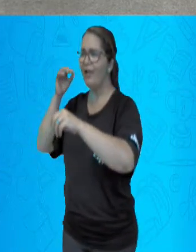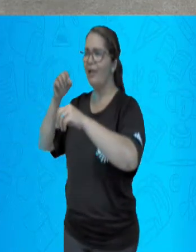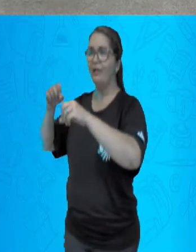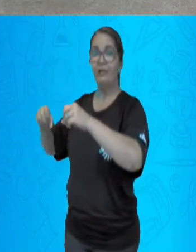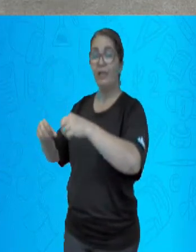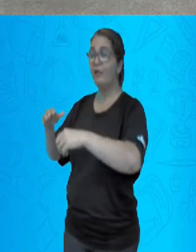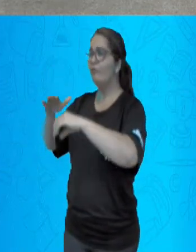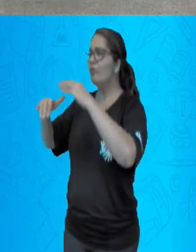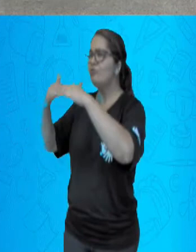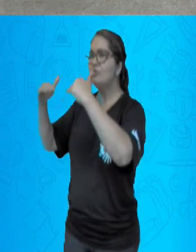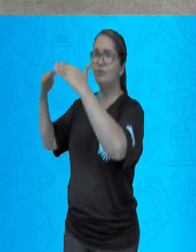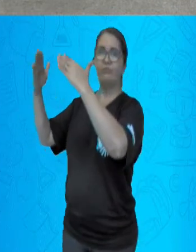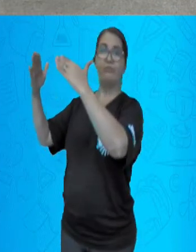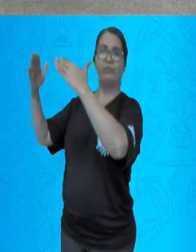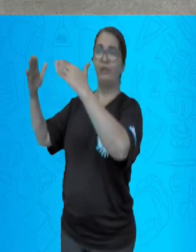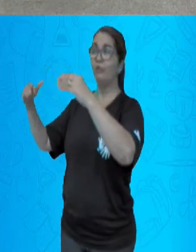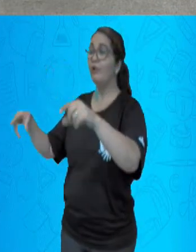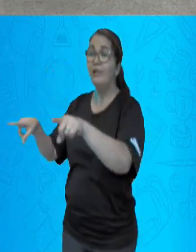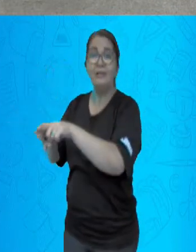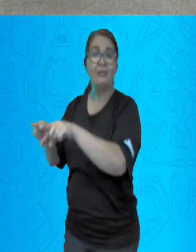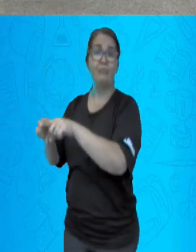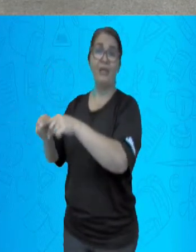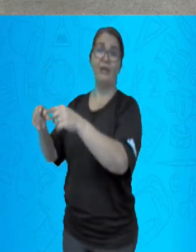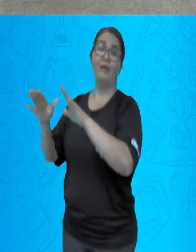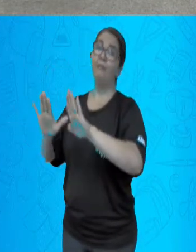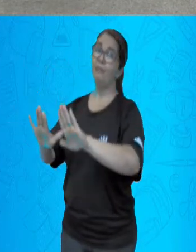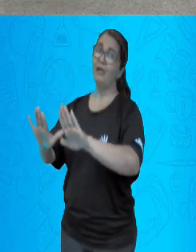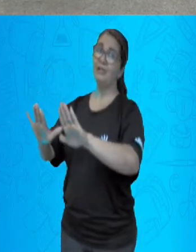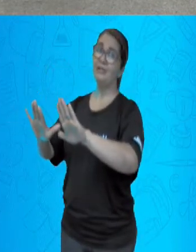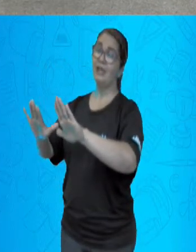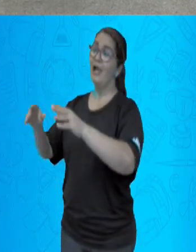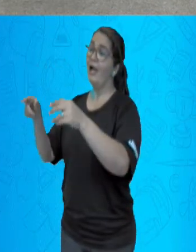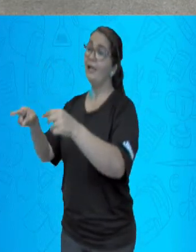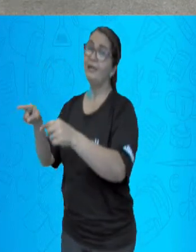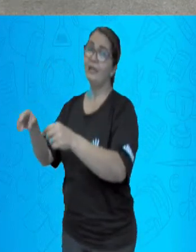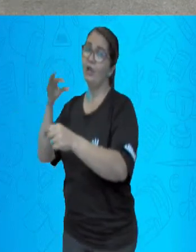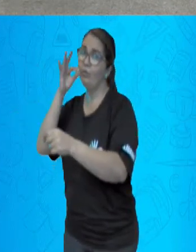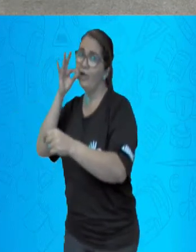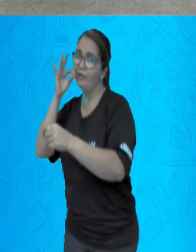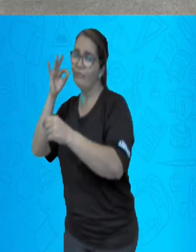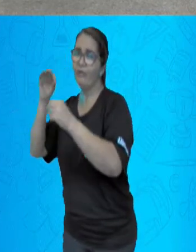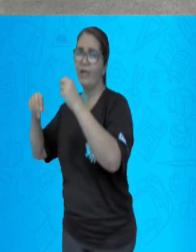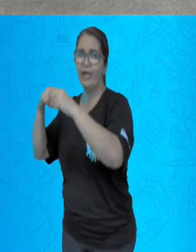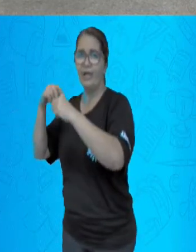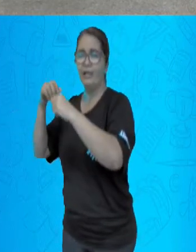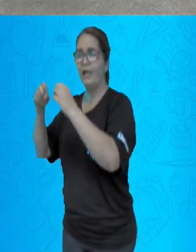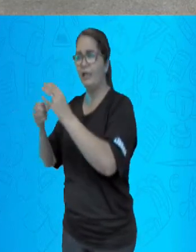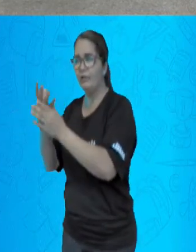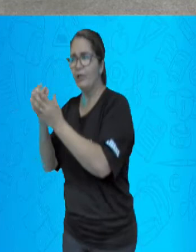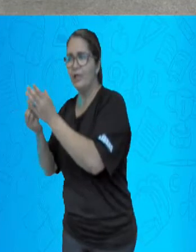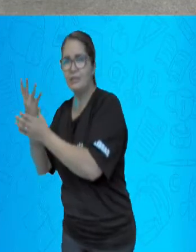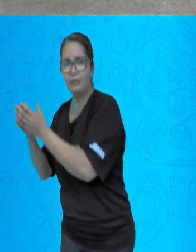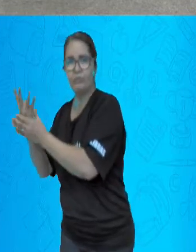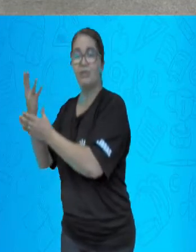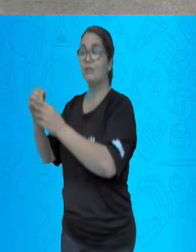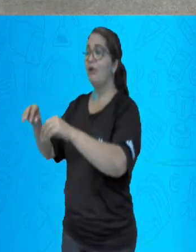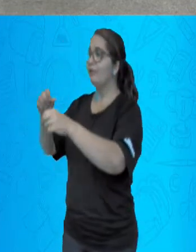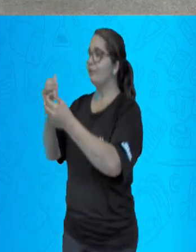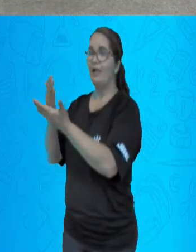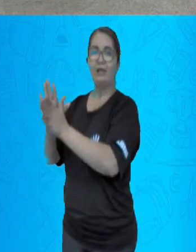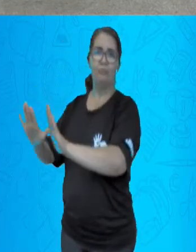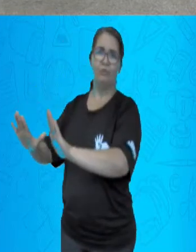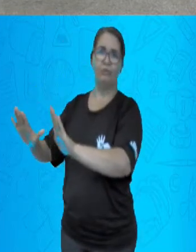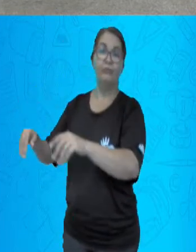acabavam e, muitas vezes, se deslocavam para núcleos urbanos. O processo de urbanização de